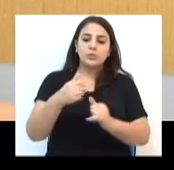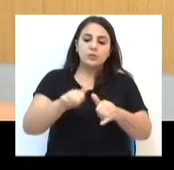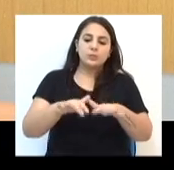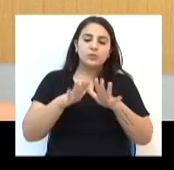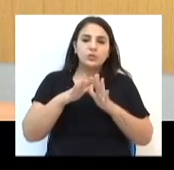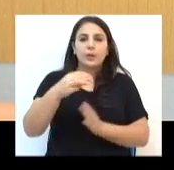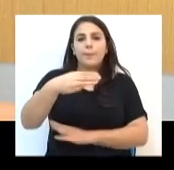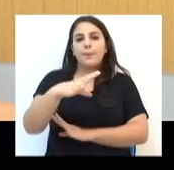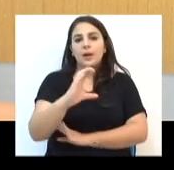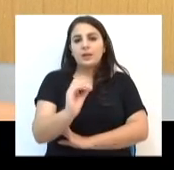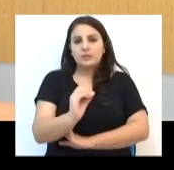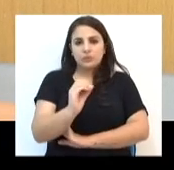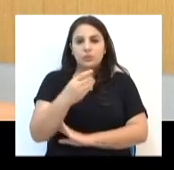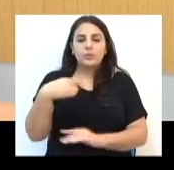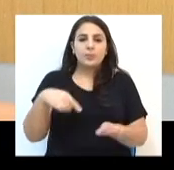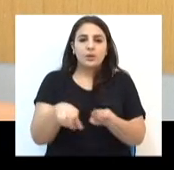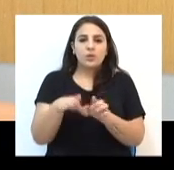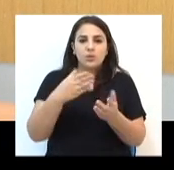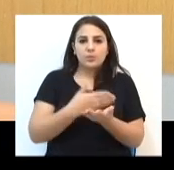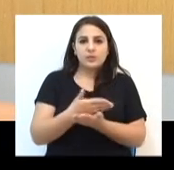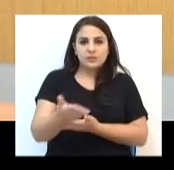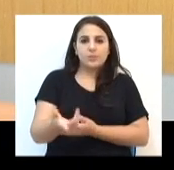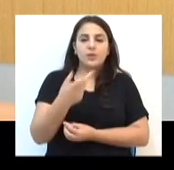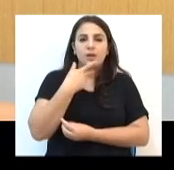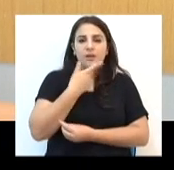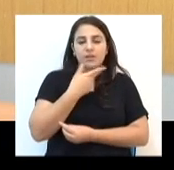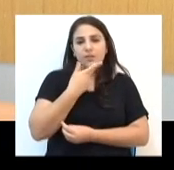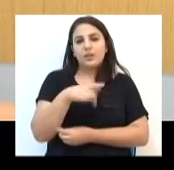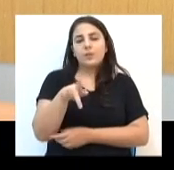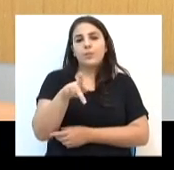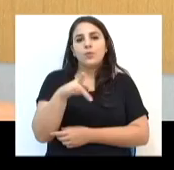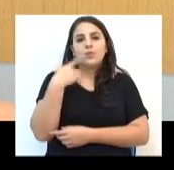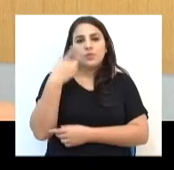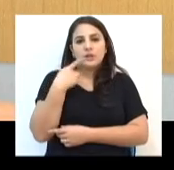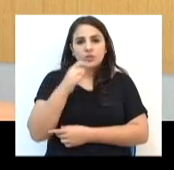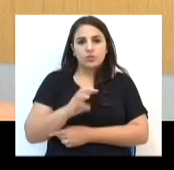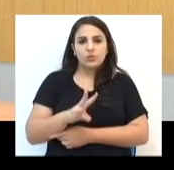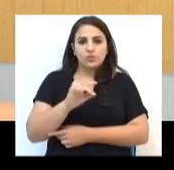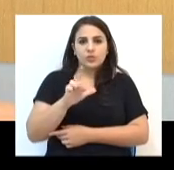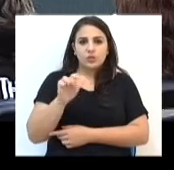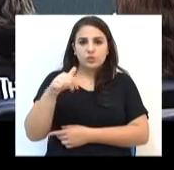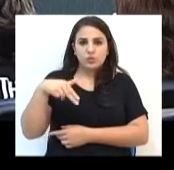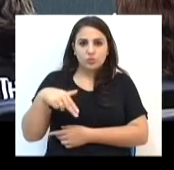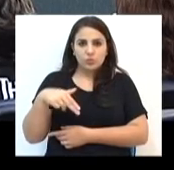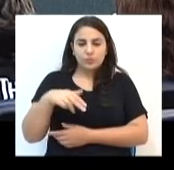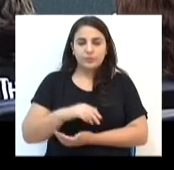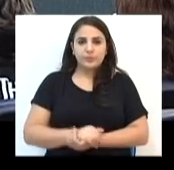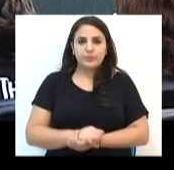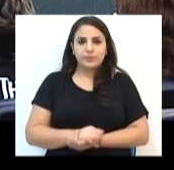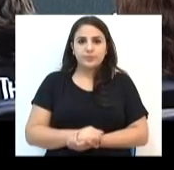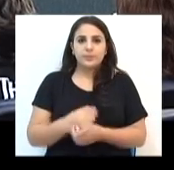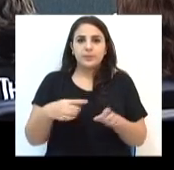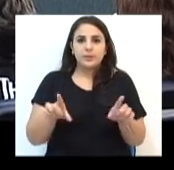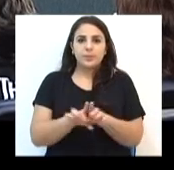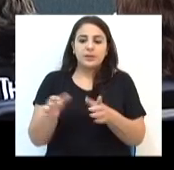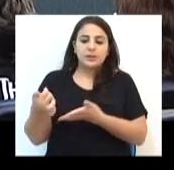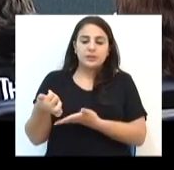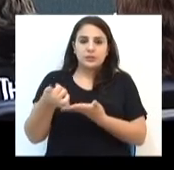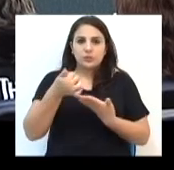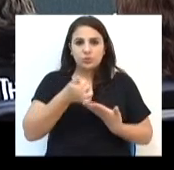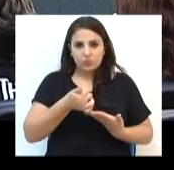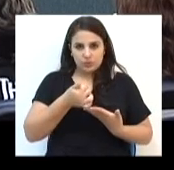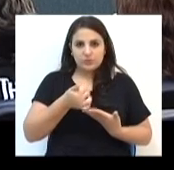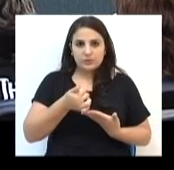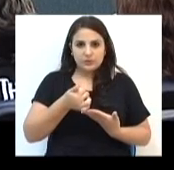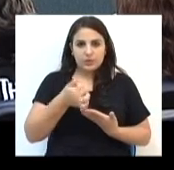expedientes de março. Começamos com o pronunciamento do vereador Wilson Liu. O parlamentar trouxe para